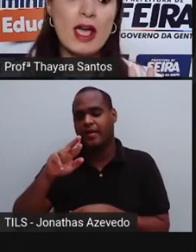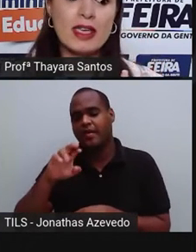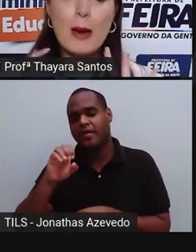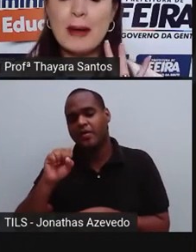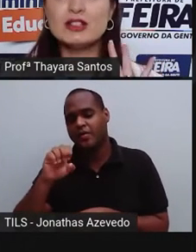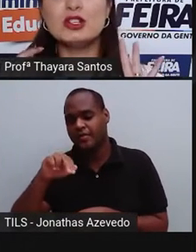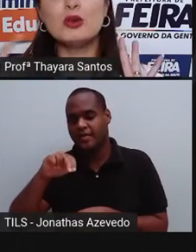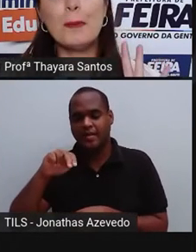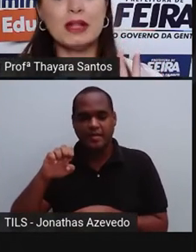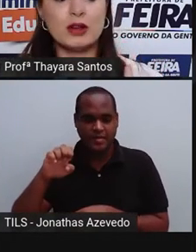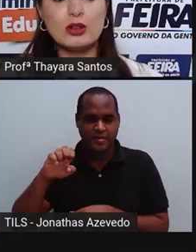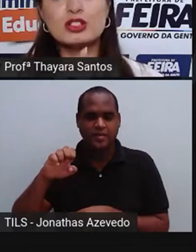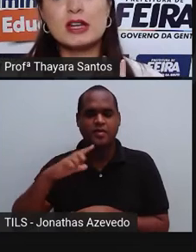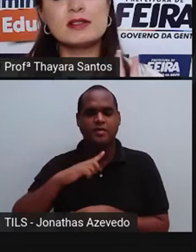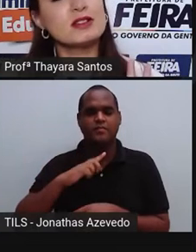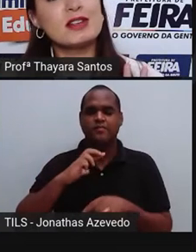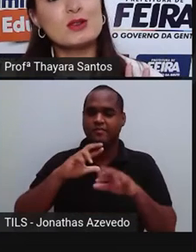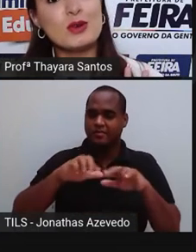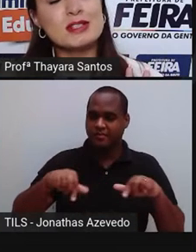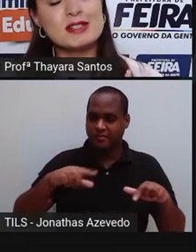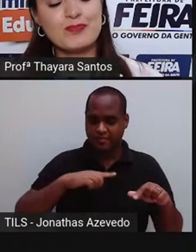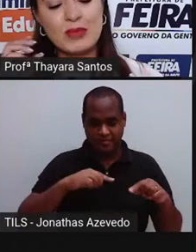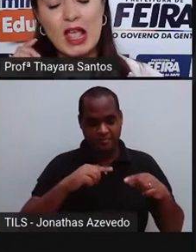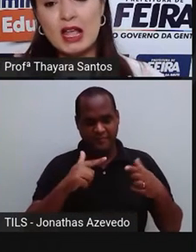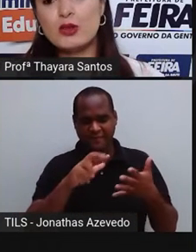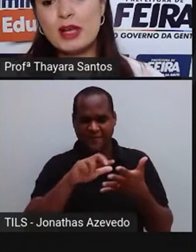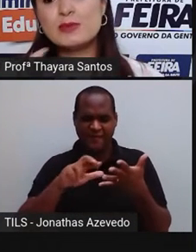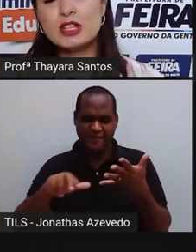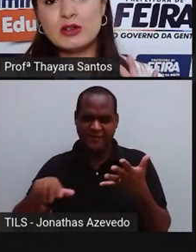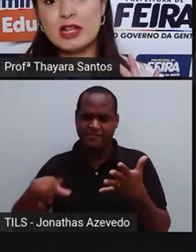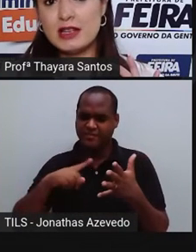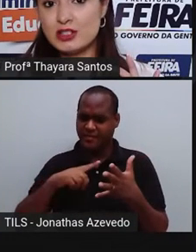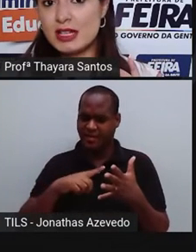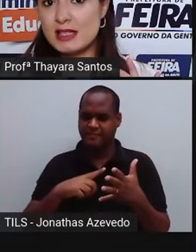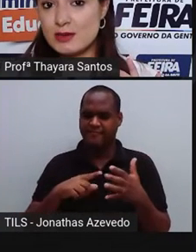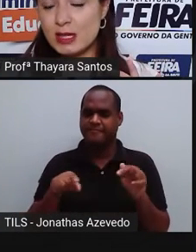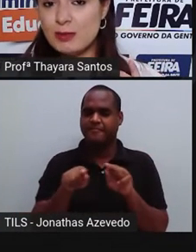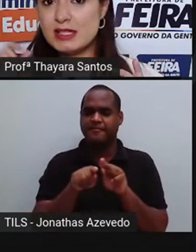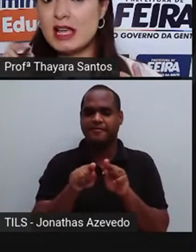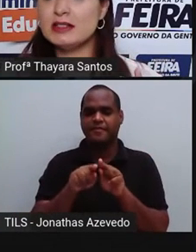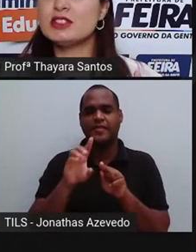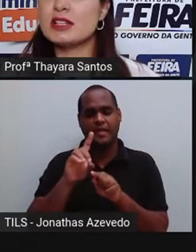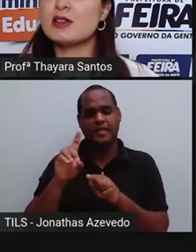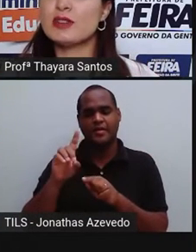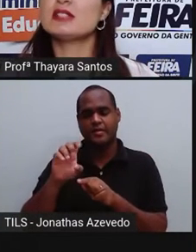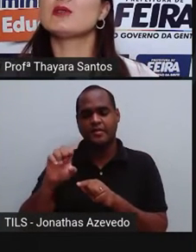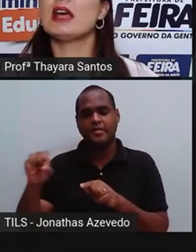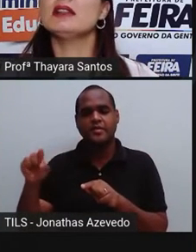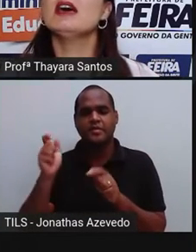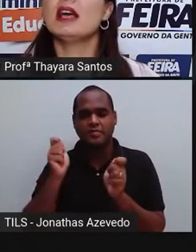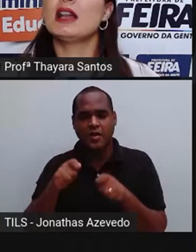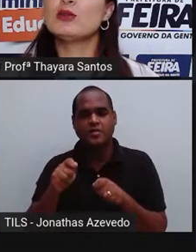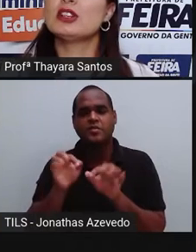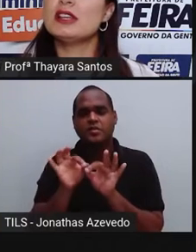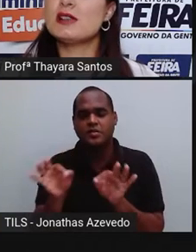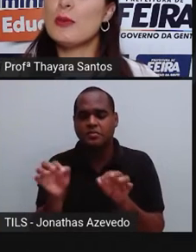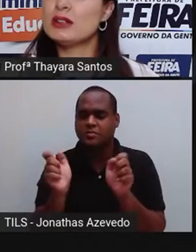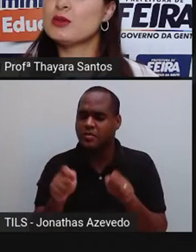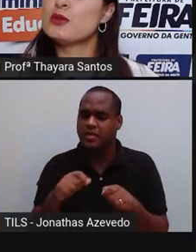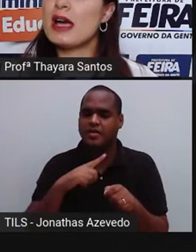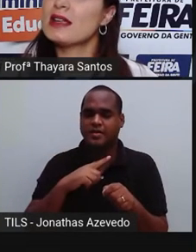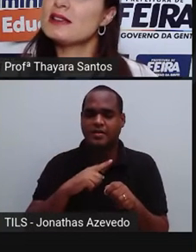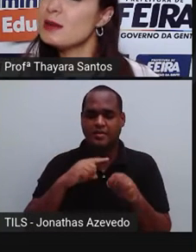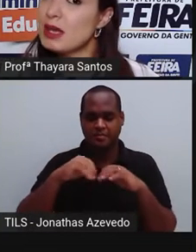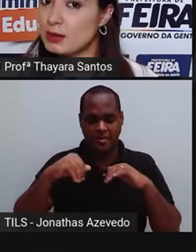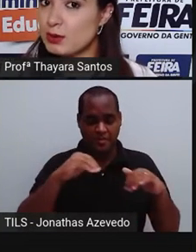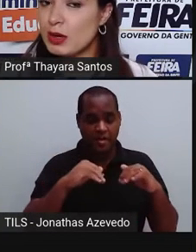como é que a partir do petróleo gera essas três coisas? Do mesmo jeito da destilação simples, a destilação fracionada, ela utiliza o